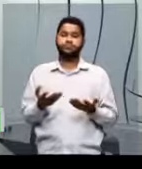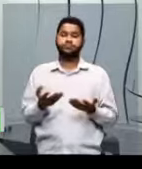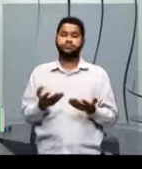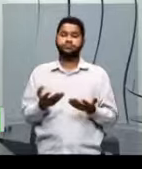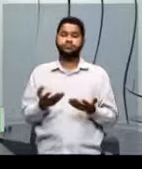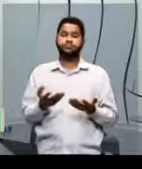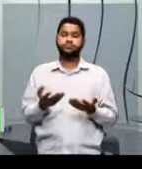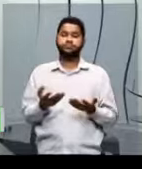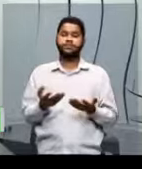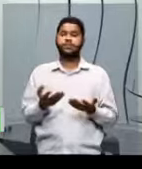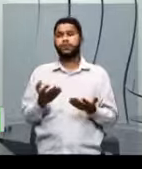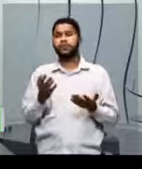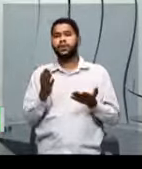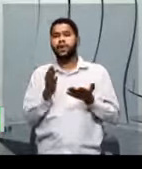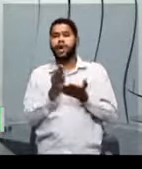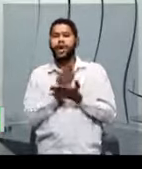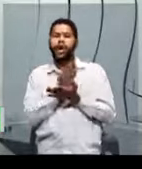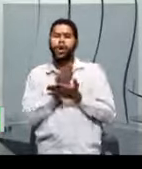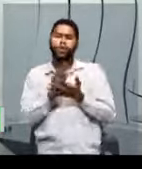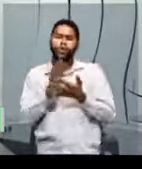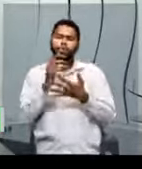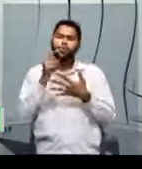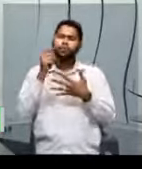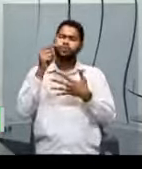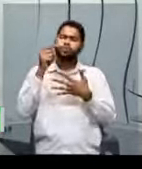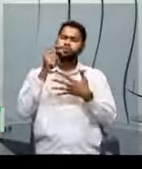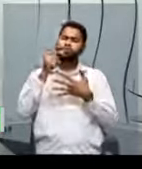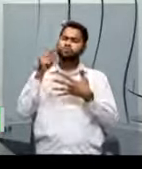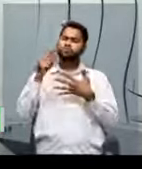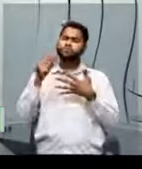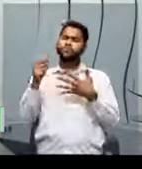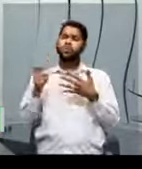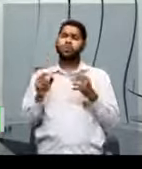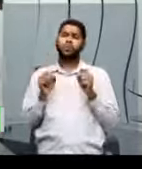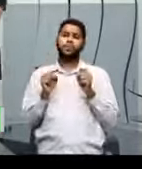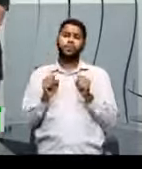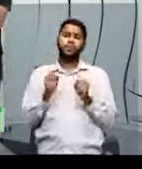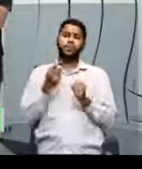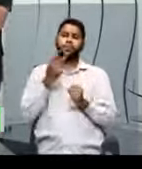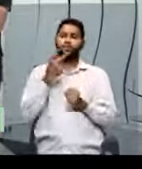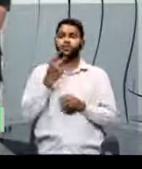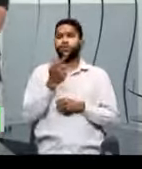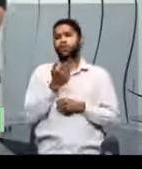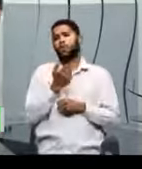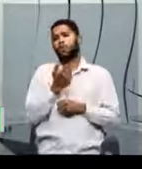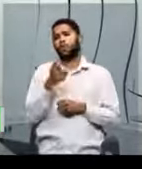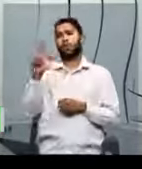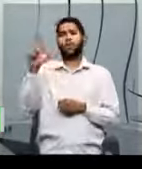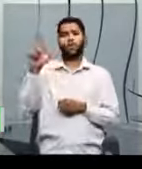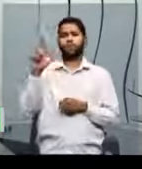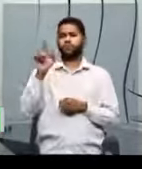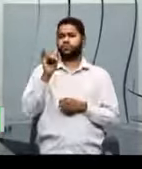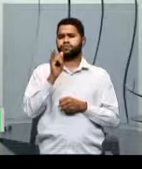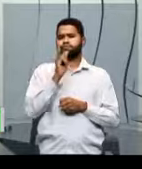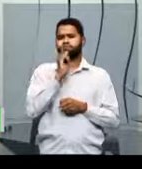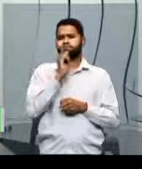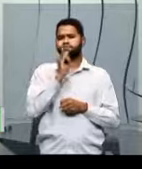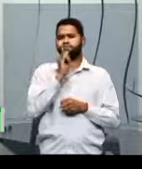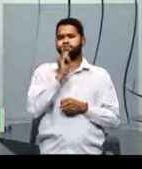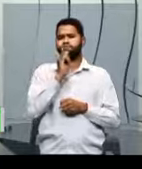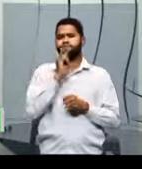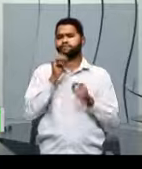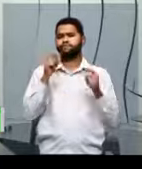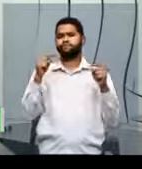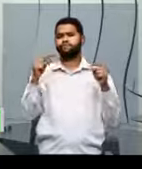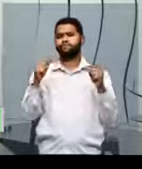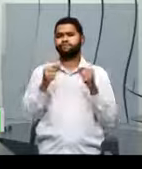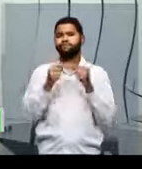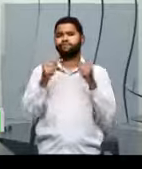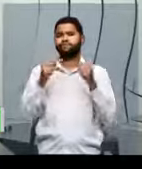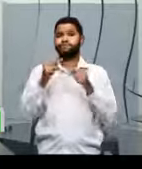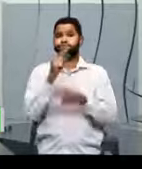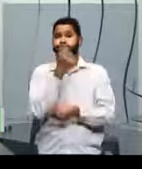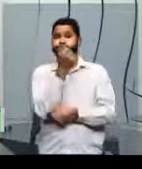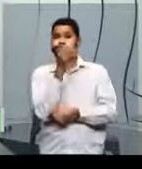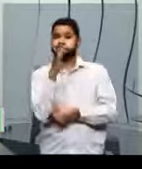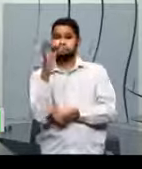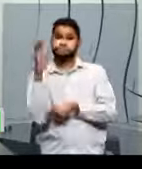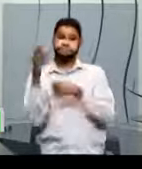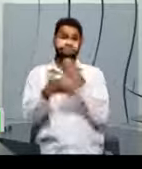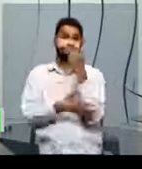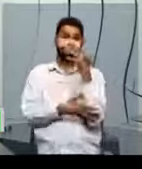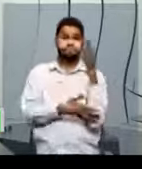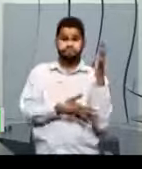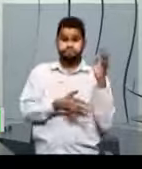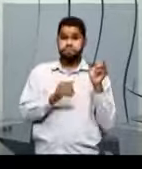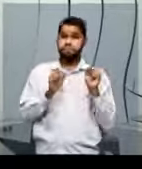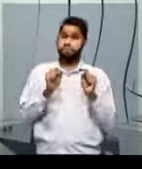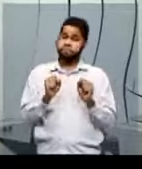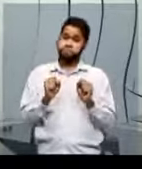Então, eu estou dando alguns temas aqui. A gente podia falar alguns outros, por exemplo, alguma coisa relacionada ao meio ambiente. Pode ser.